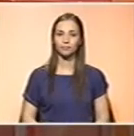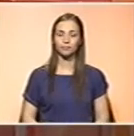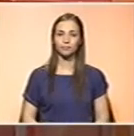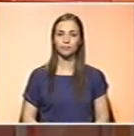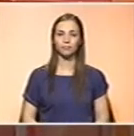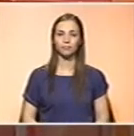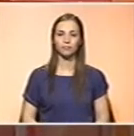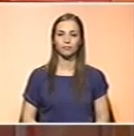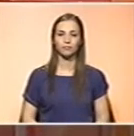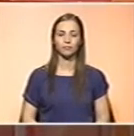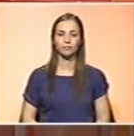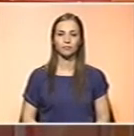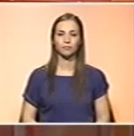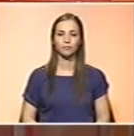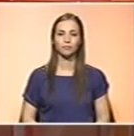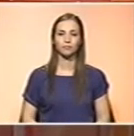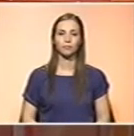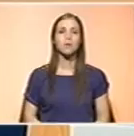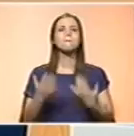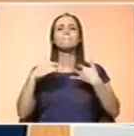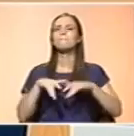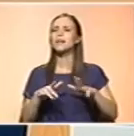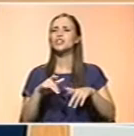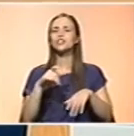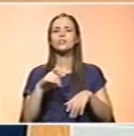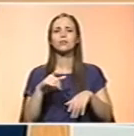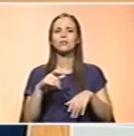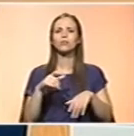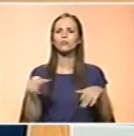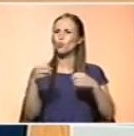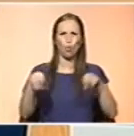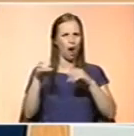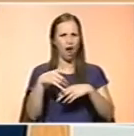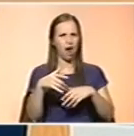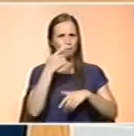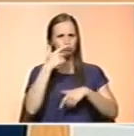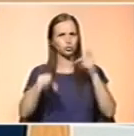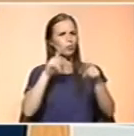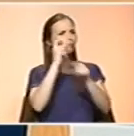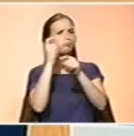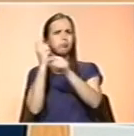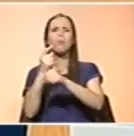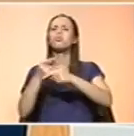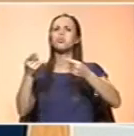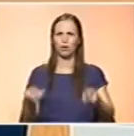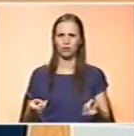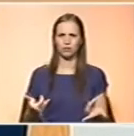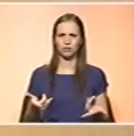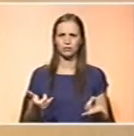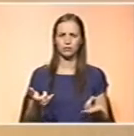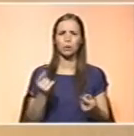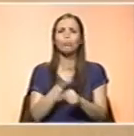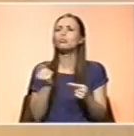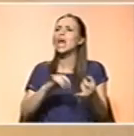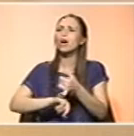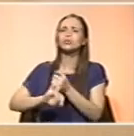analisa ou quem verifica os suplementos que vão para o mercado, porquê? Porquê é foi necessário ser a